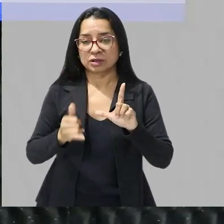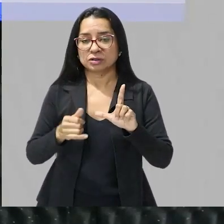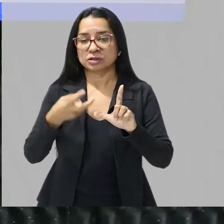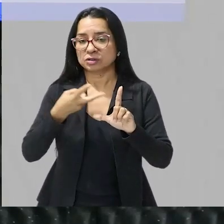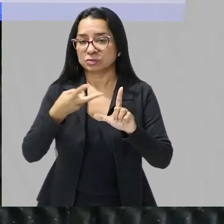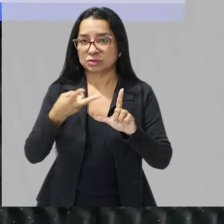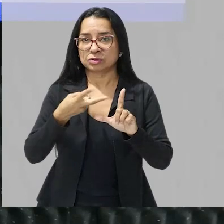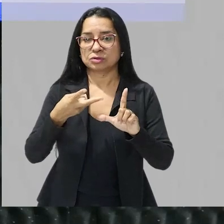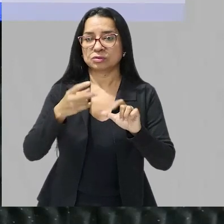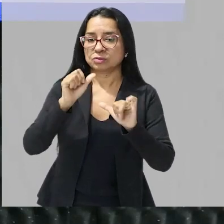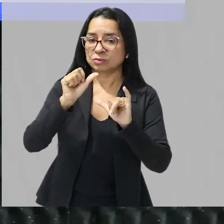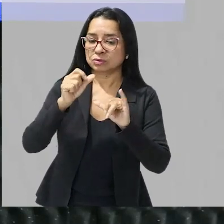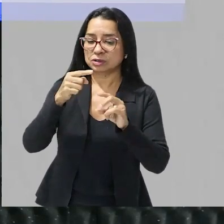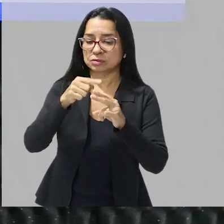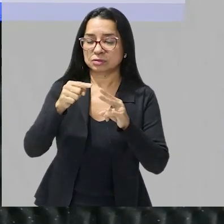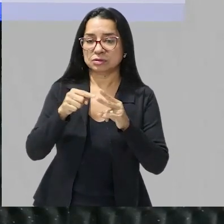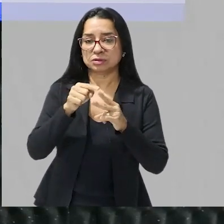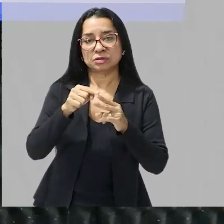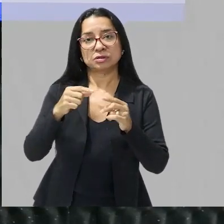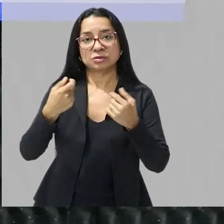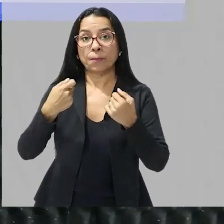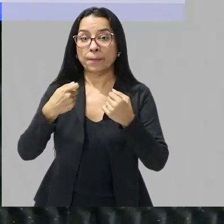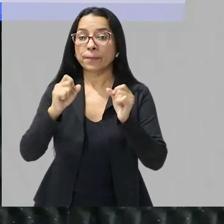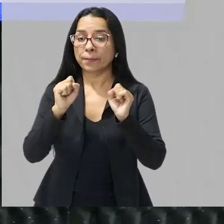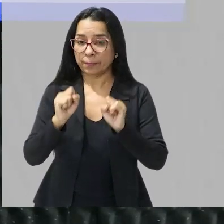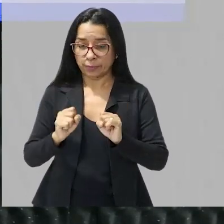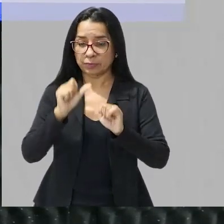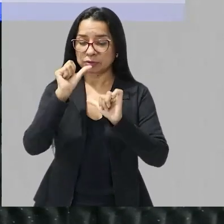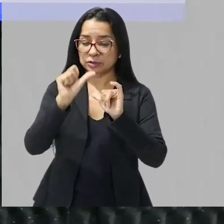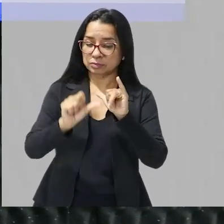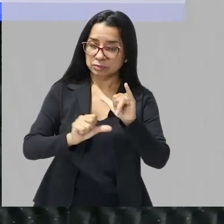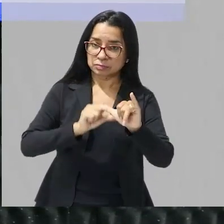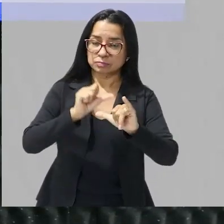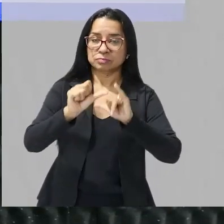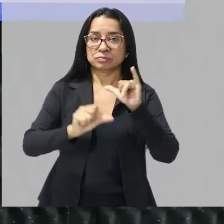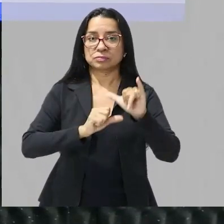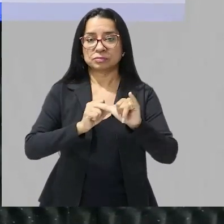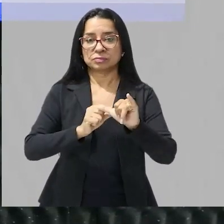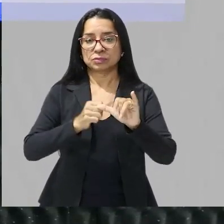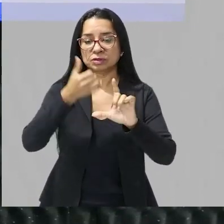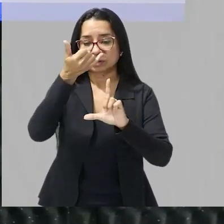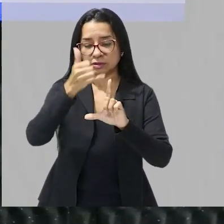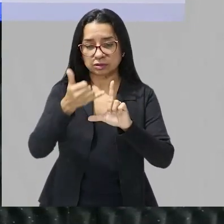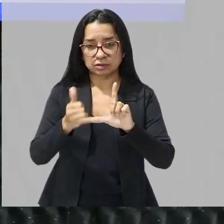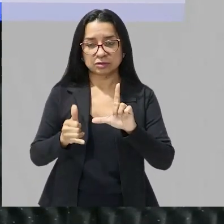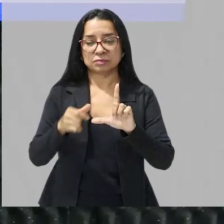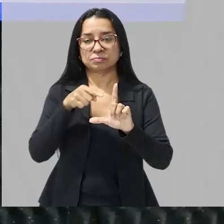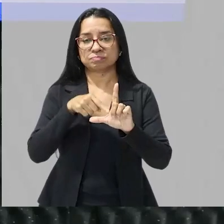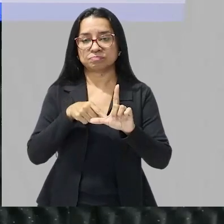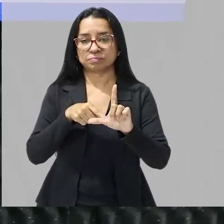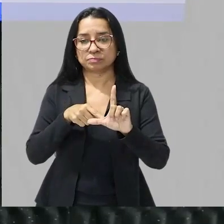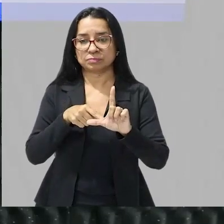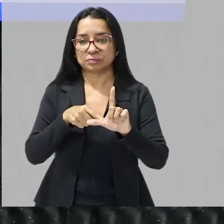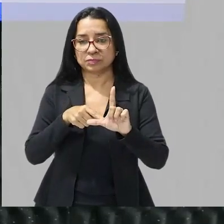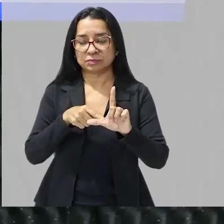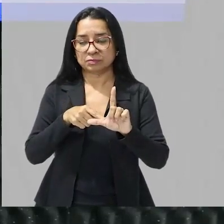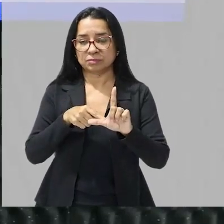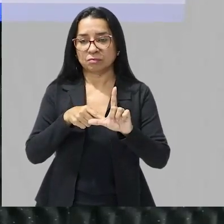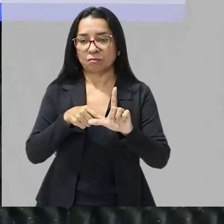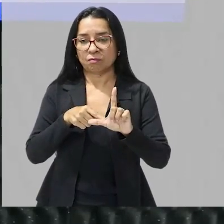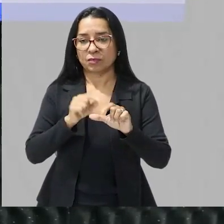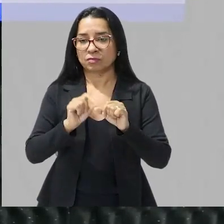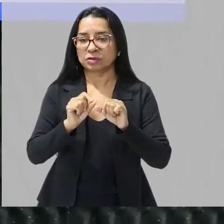dois reagentes possam reagir entre si e aí quando você chega na energia de ativação aí vai gerar o que?